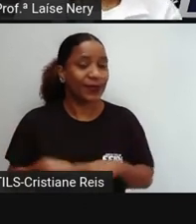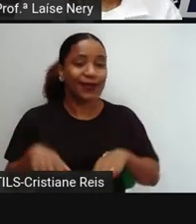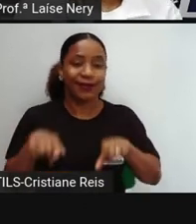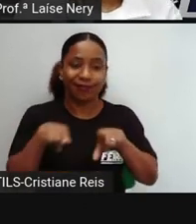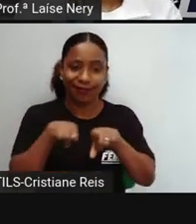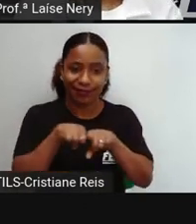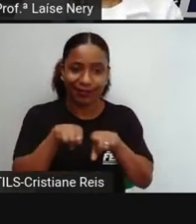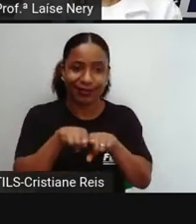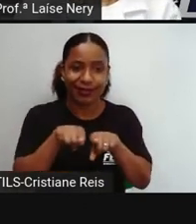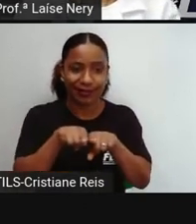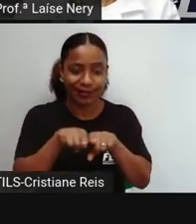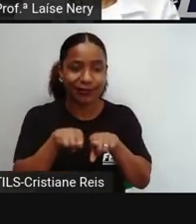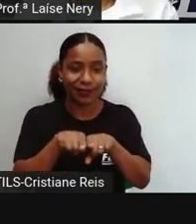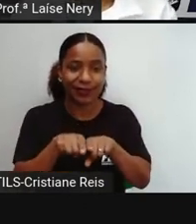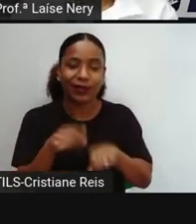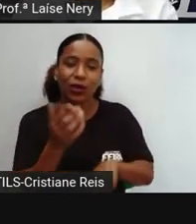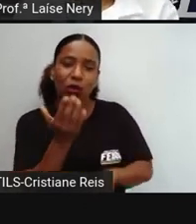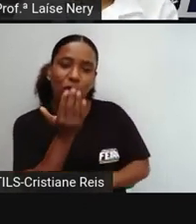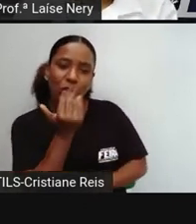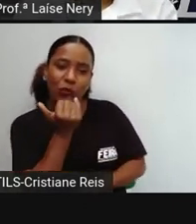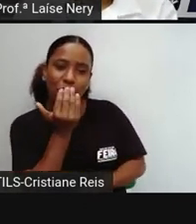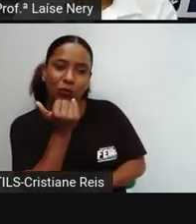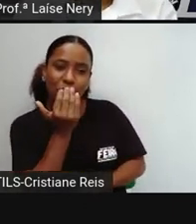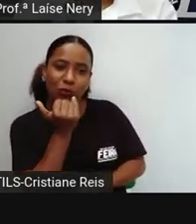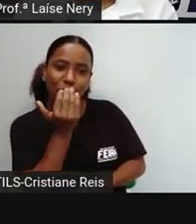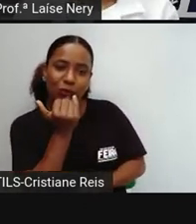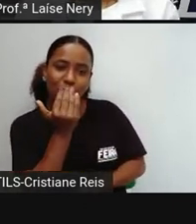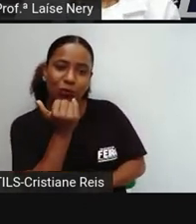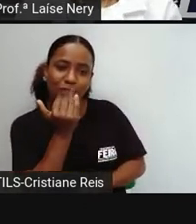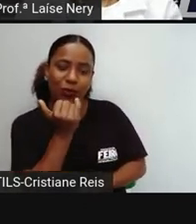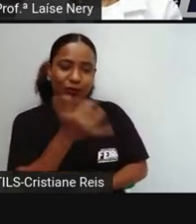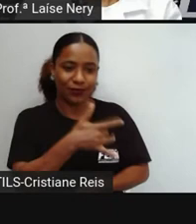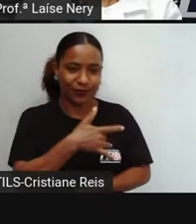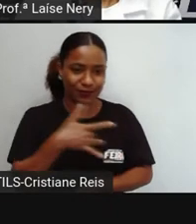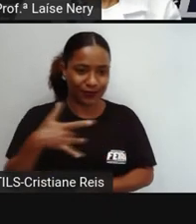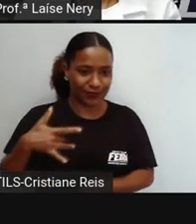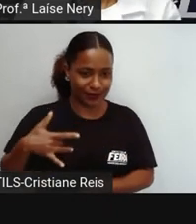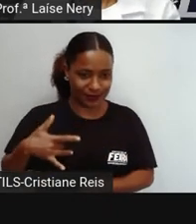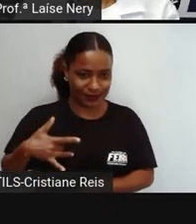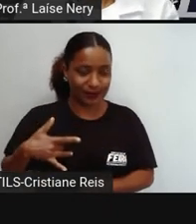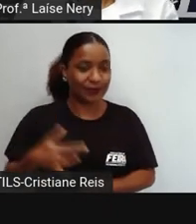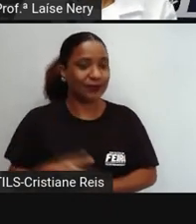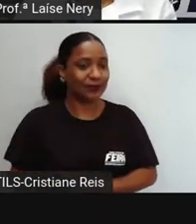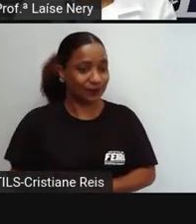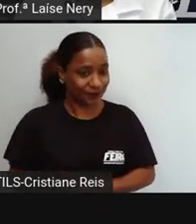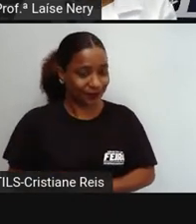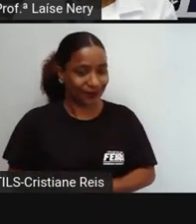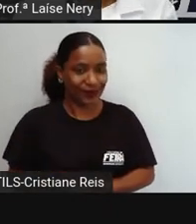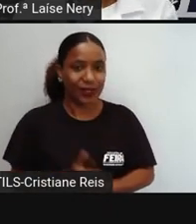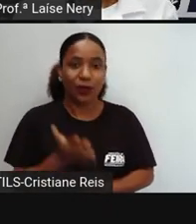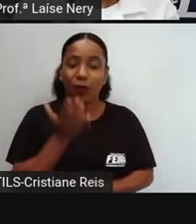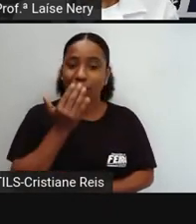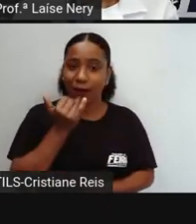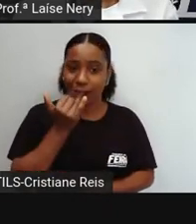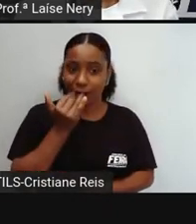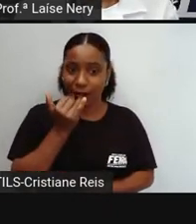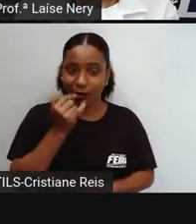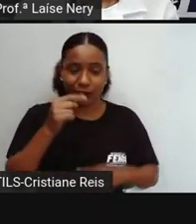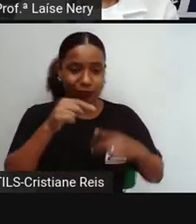nós conhecemos os tipos de alimentos. E aí, os alimentos podem ser de quatro tipos.